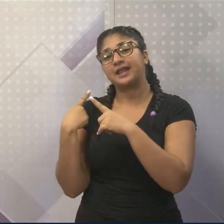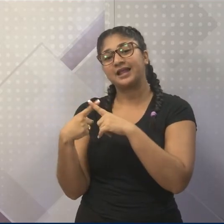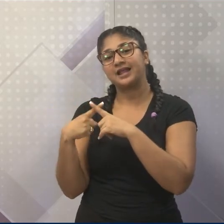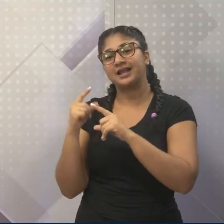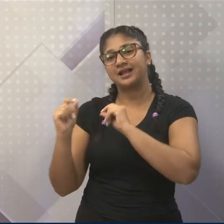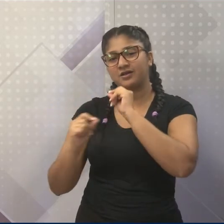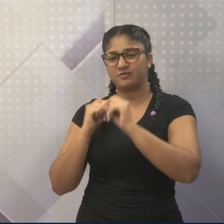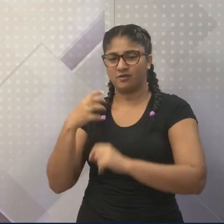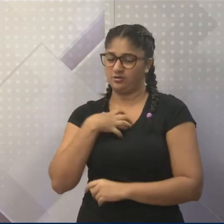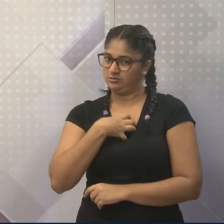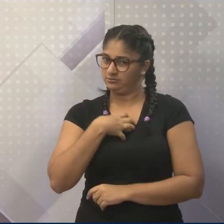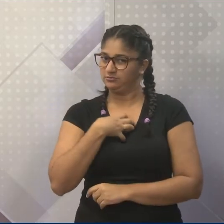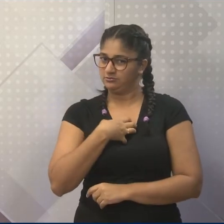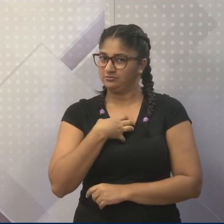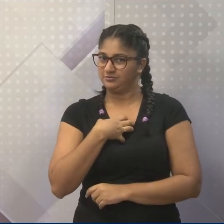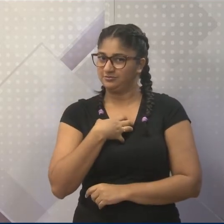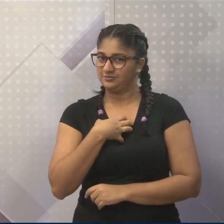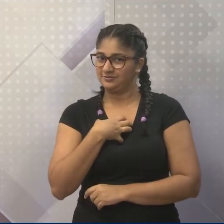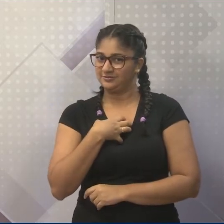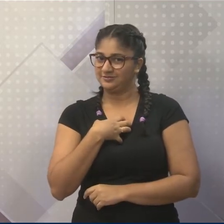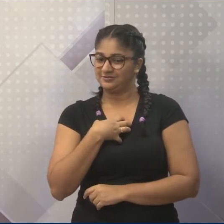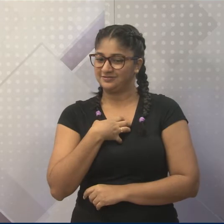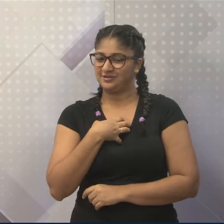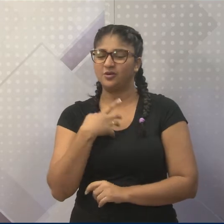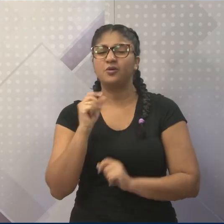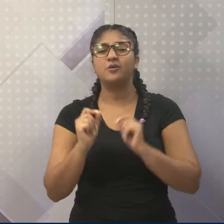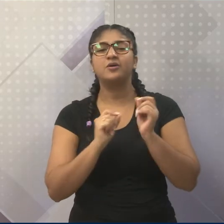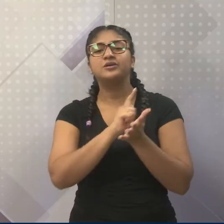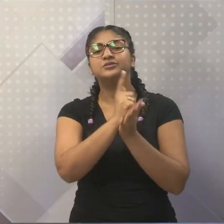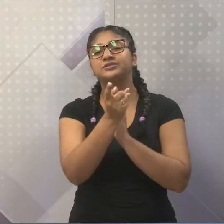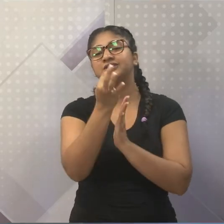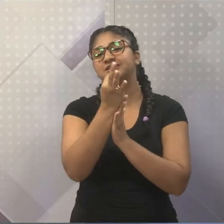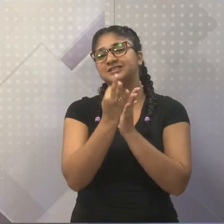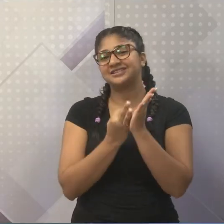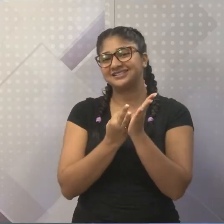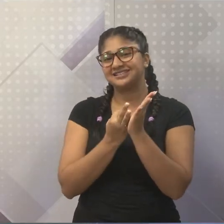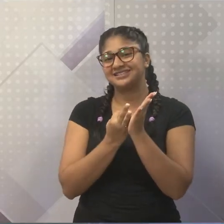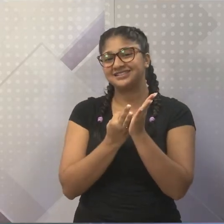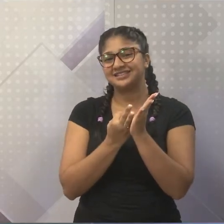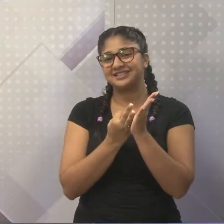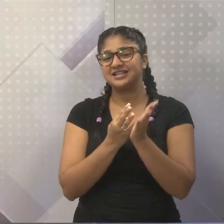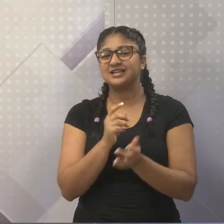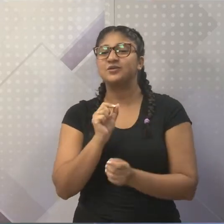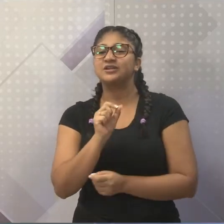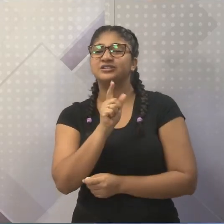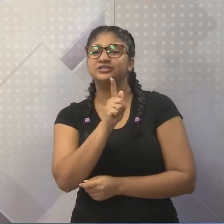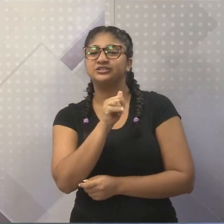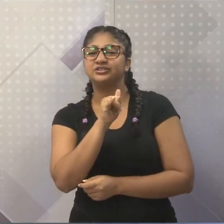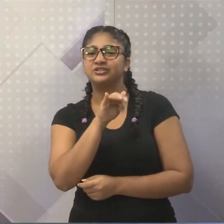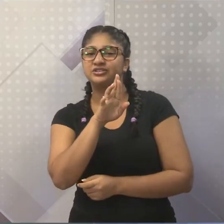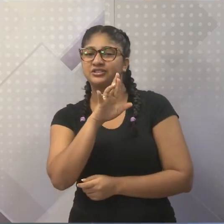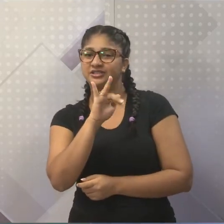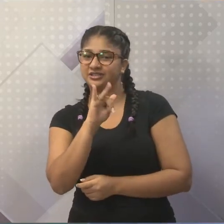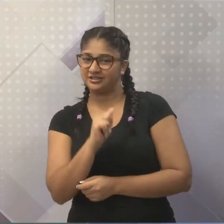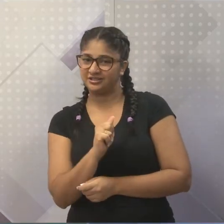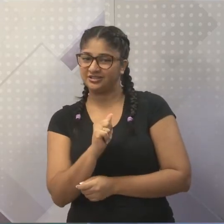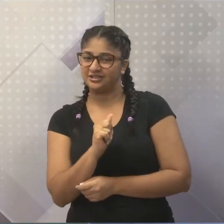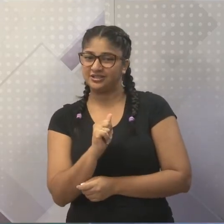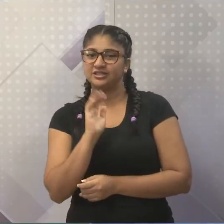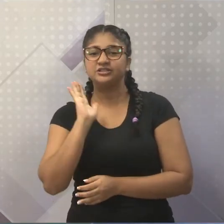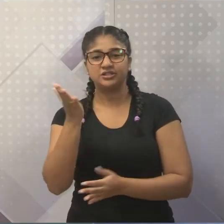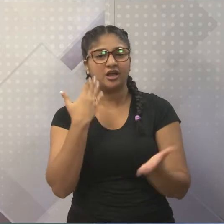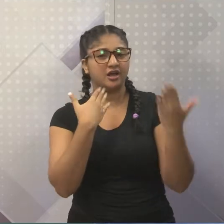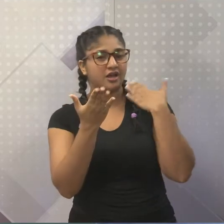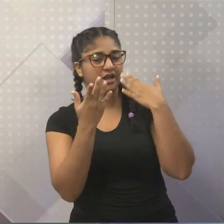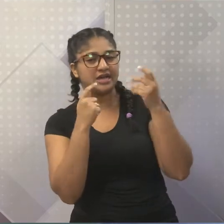isso, eles ficam irados. E essa parada, professor, o que é esse gênero textual? Esta parada, certo, é a gíria. E como nós estamos